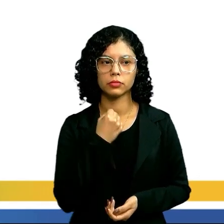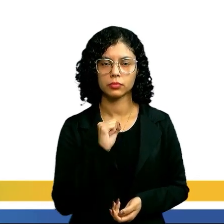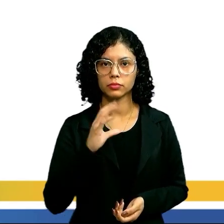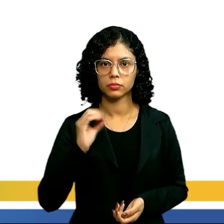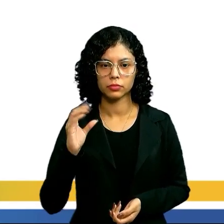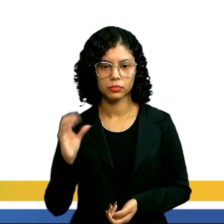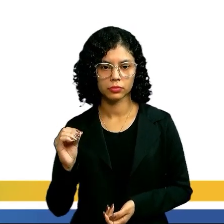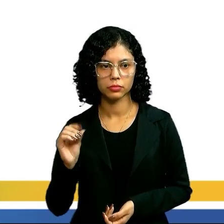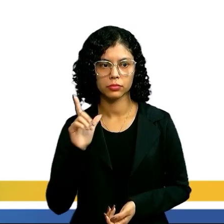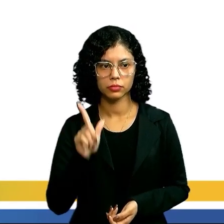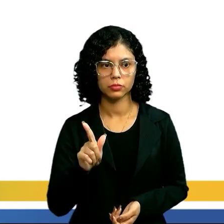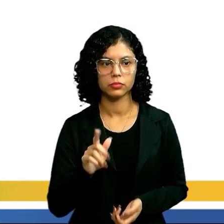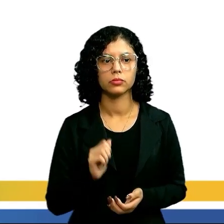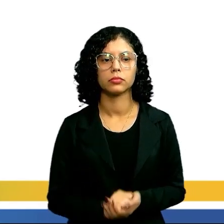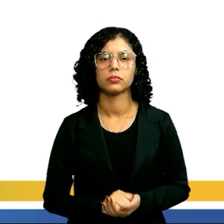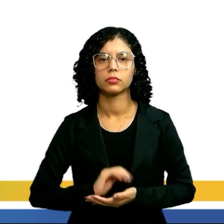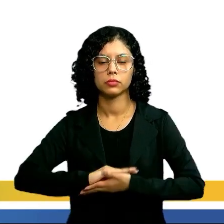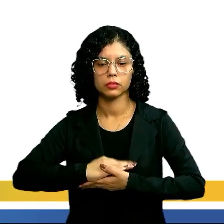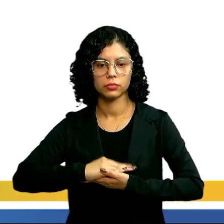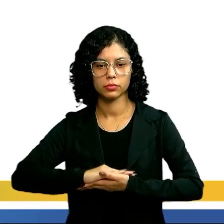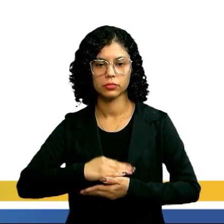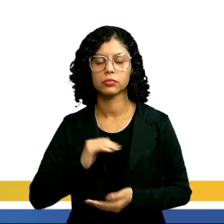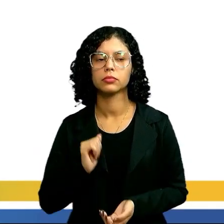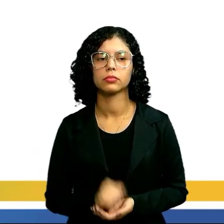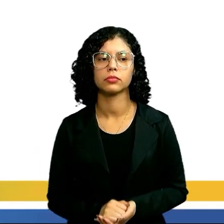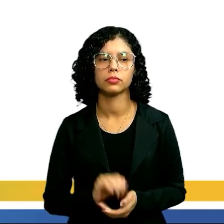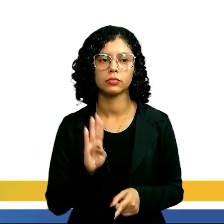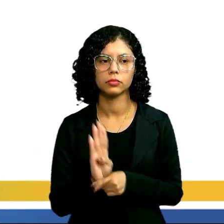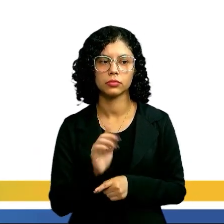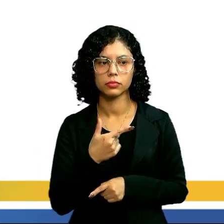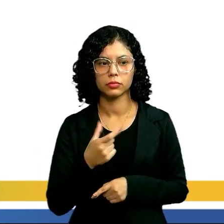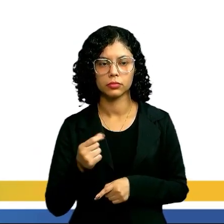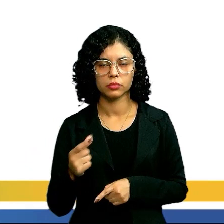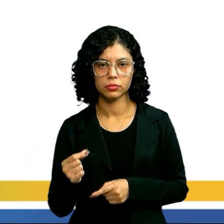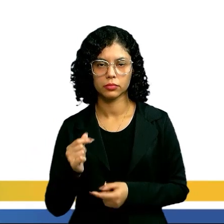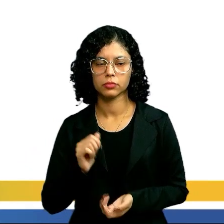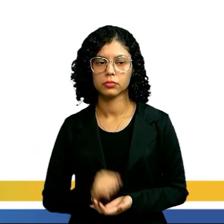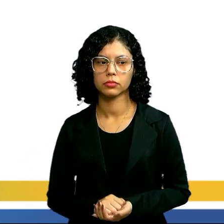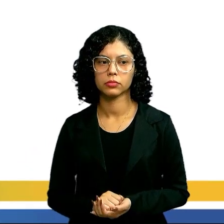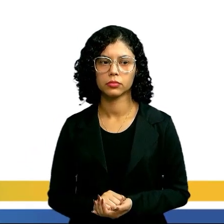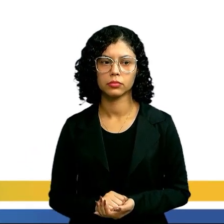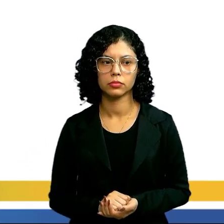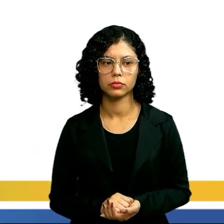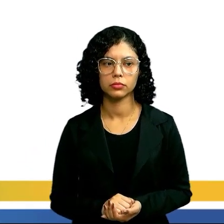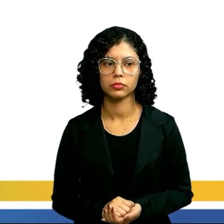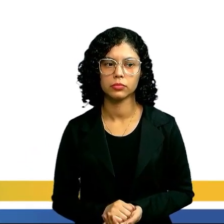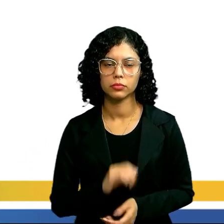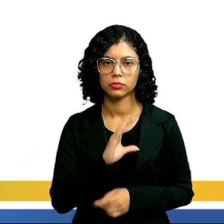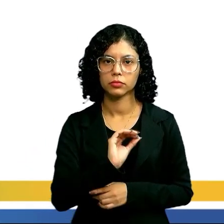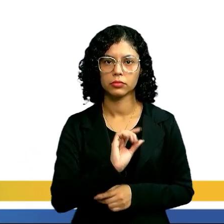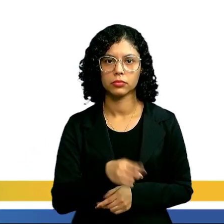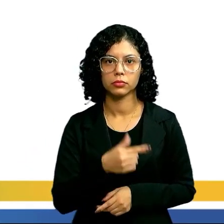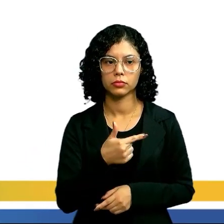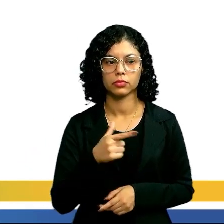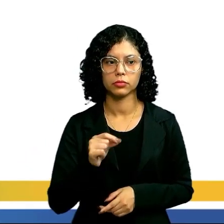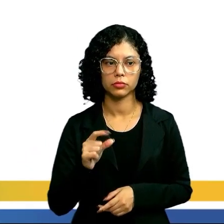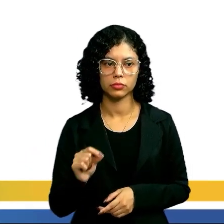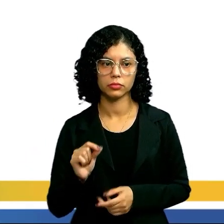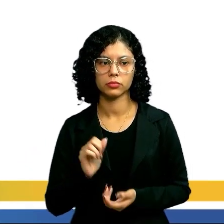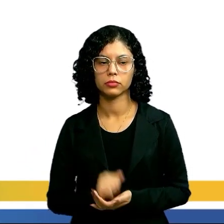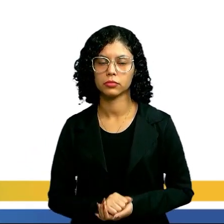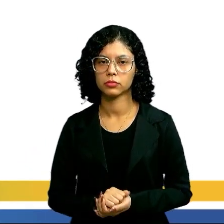gramas de castanha de caju. B. 200 gramas de castanha de caju. C.